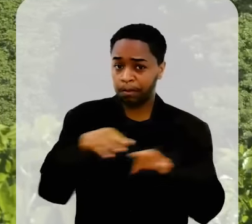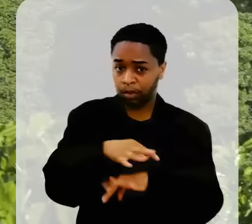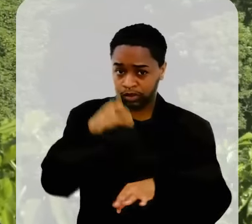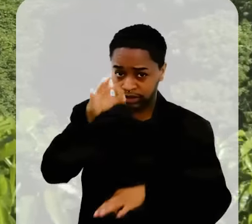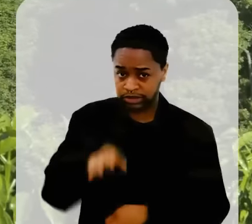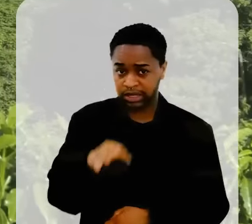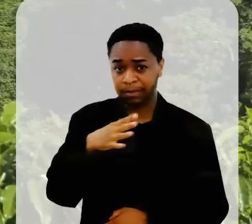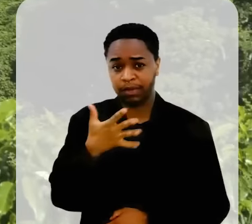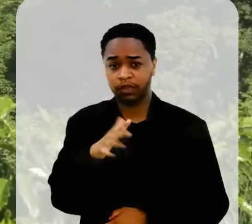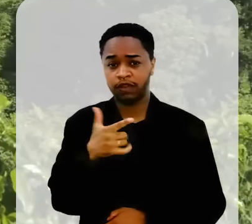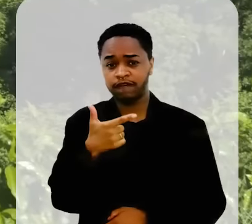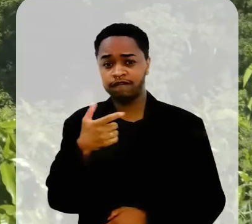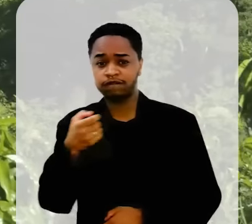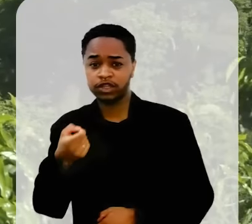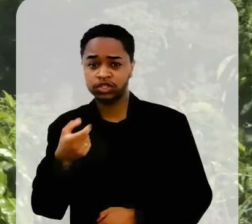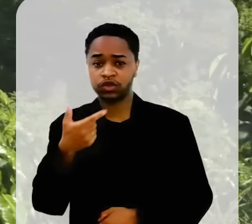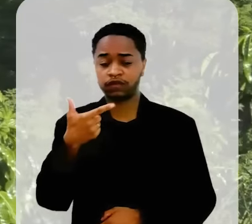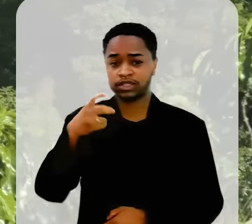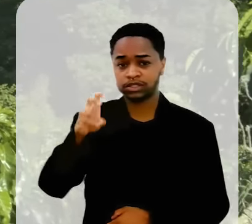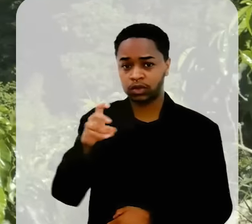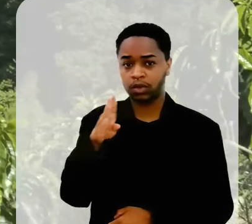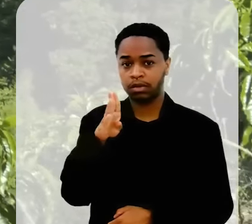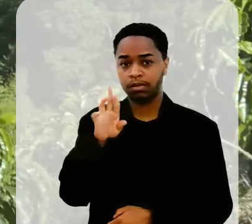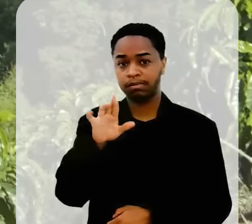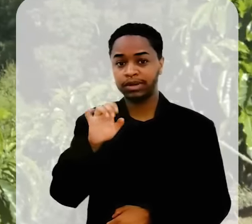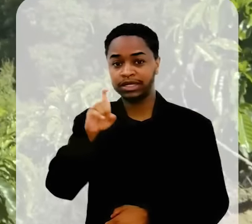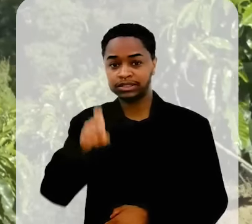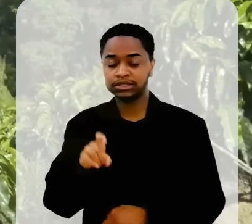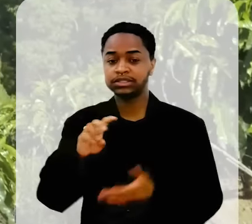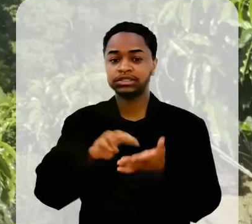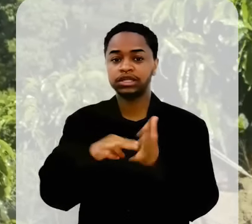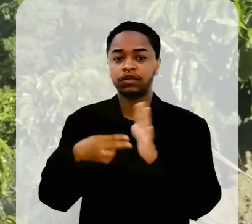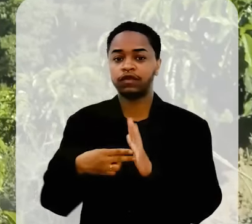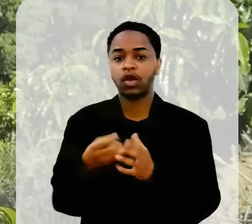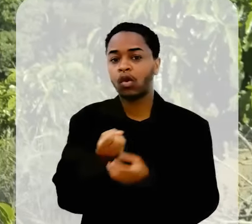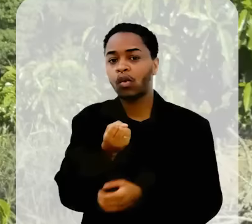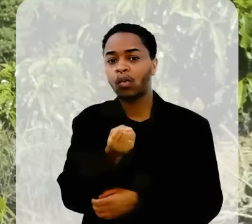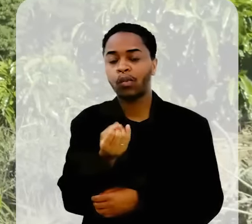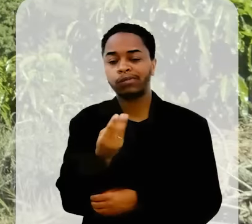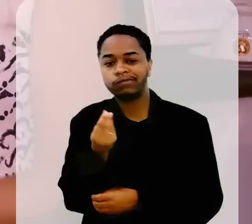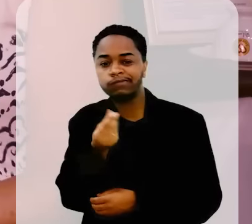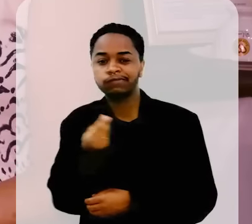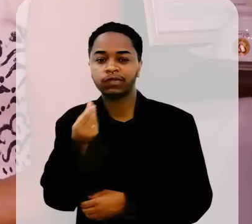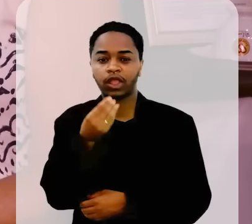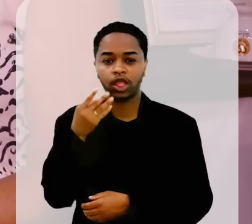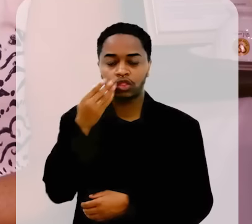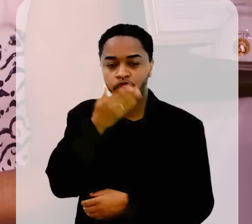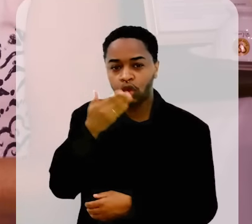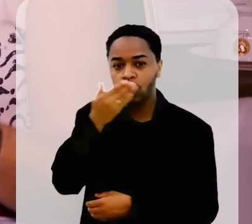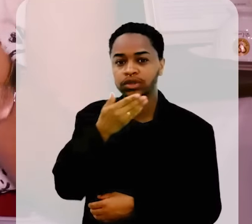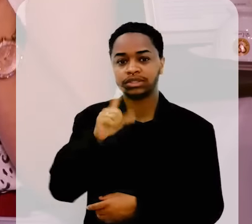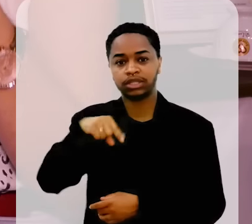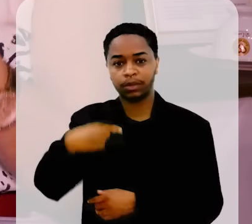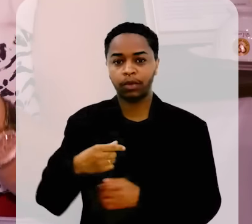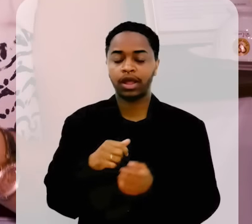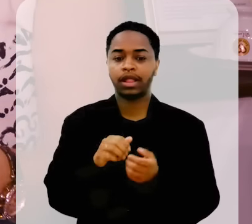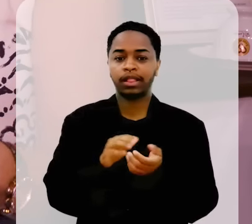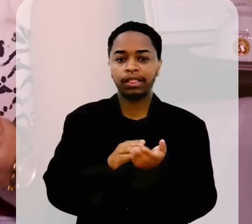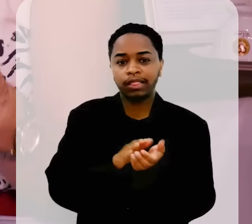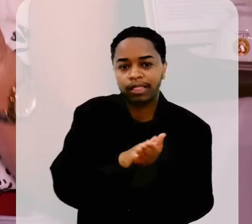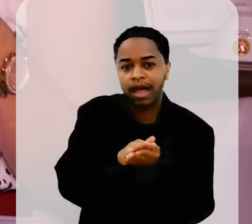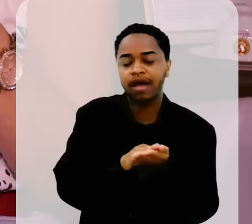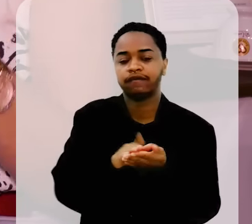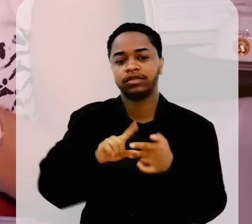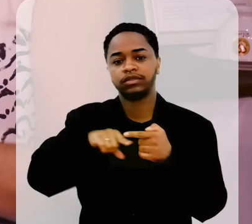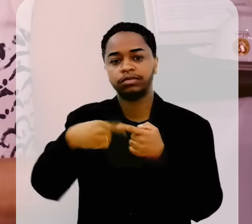grau de maturação correto de 20 a 25 de BRICS, que é o grau de doçura, e você faz todo o processo